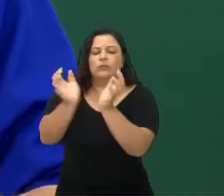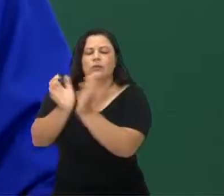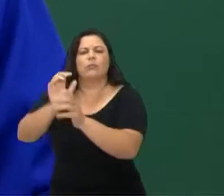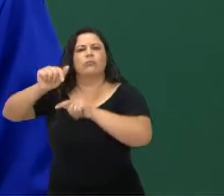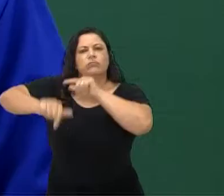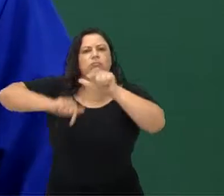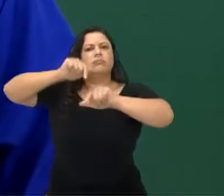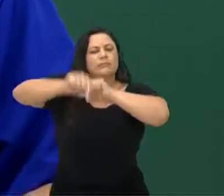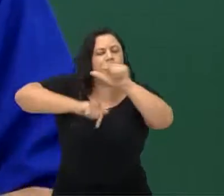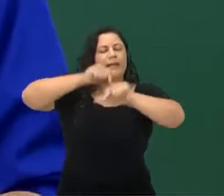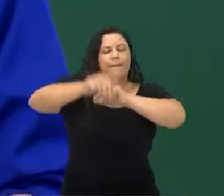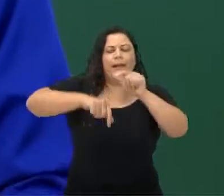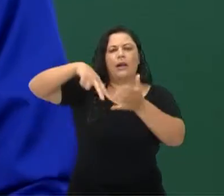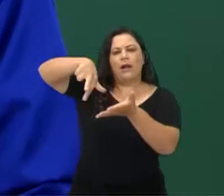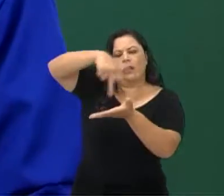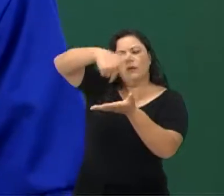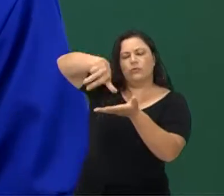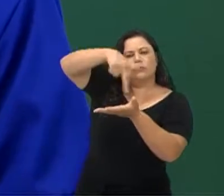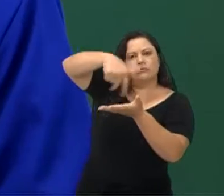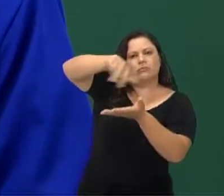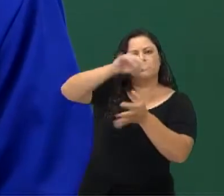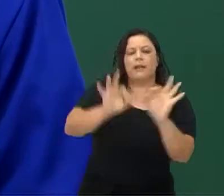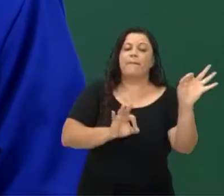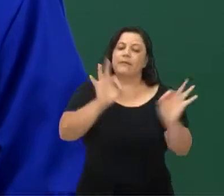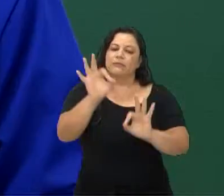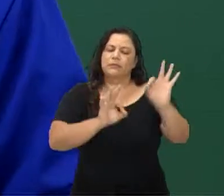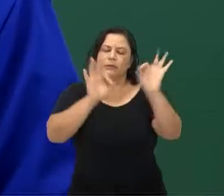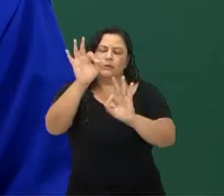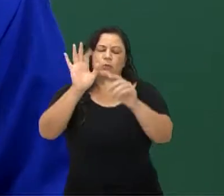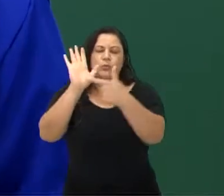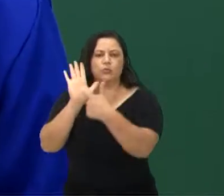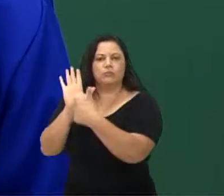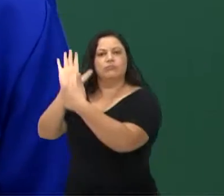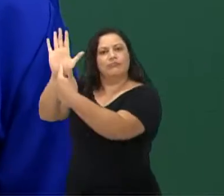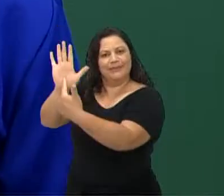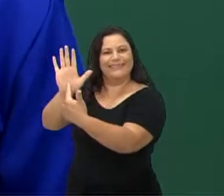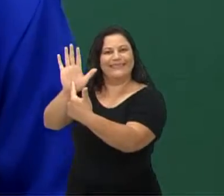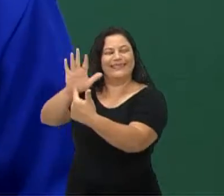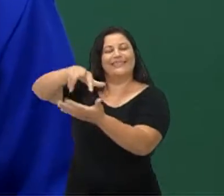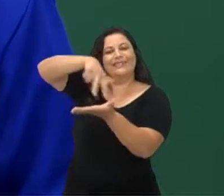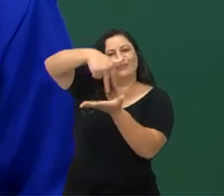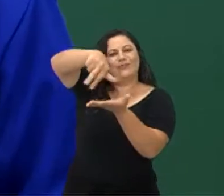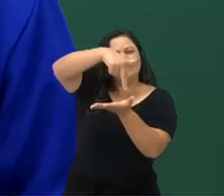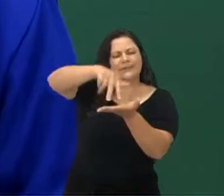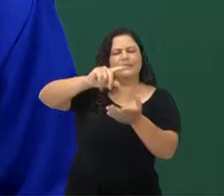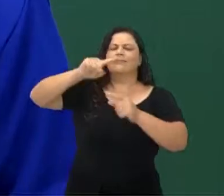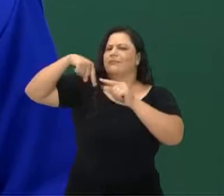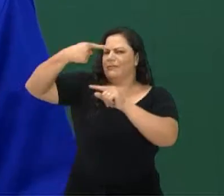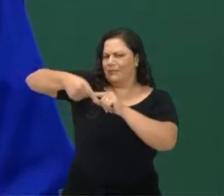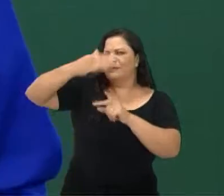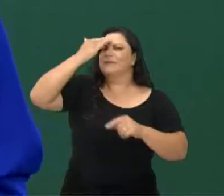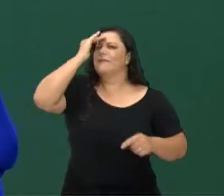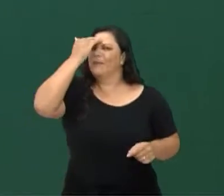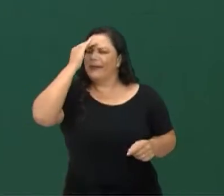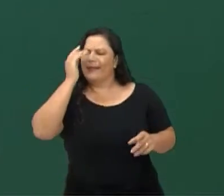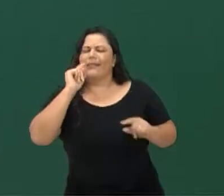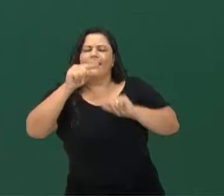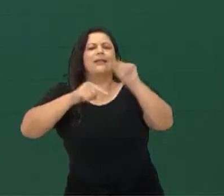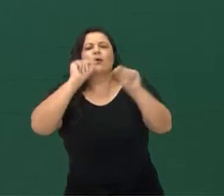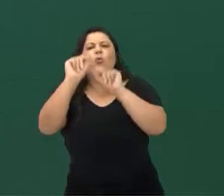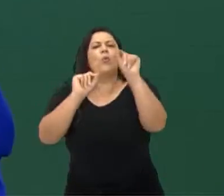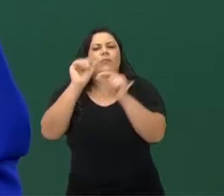trabalhando esse estilo, preparando apresentações nesse estilo. A gente já vai entender daqui a pouquinho como que é essa